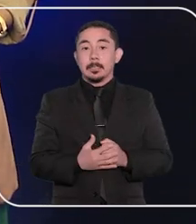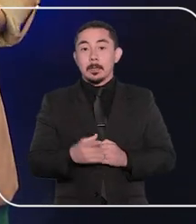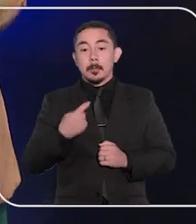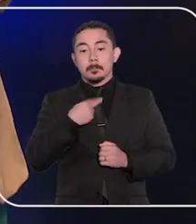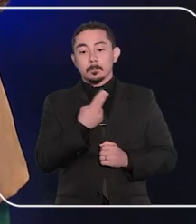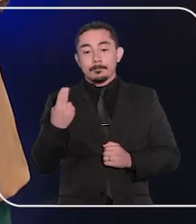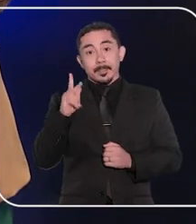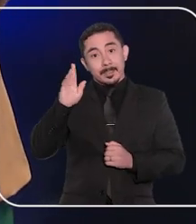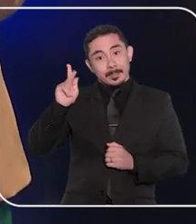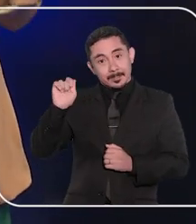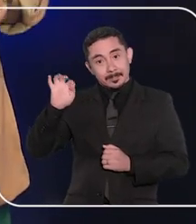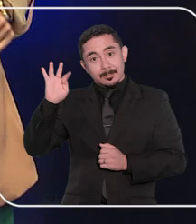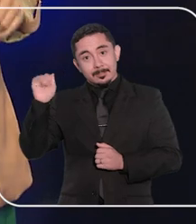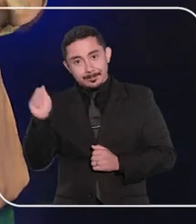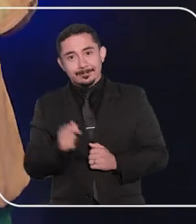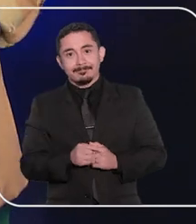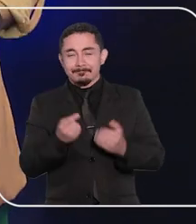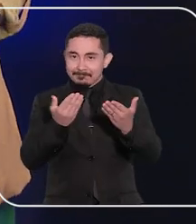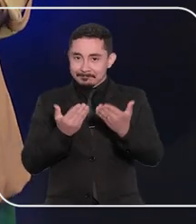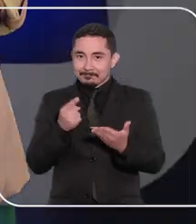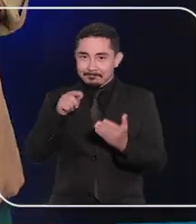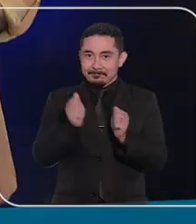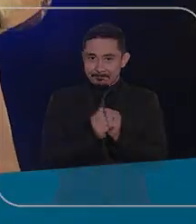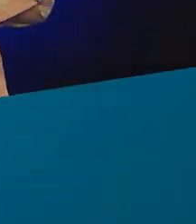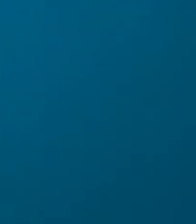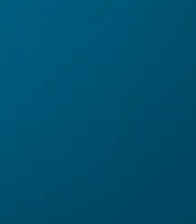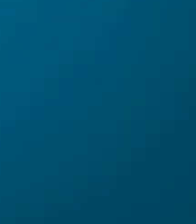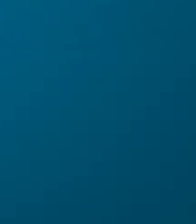Kátia Gomes e te convido a ficar comigo.